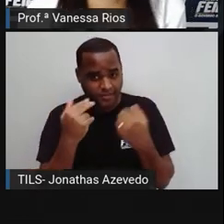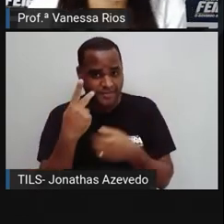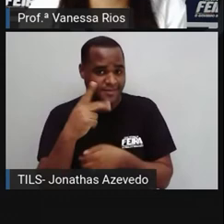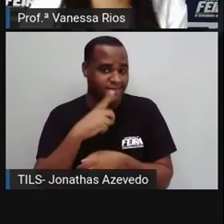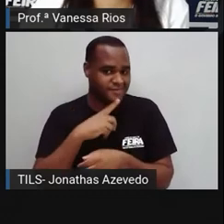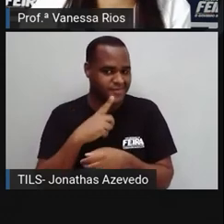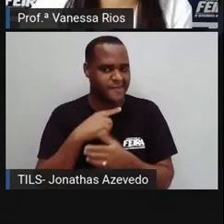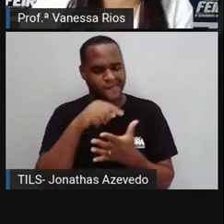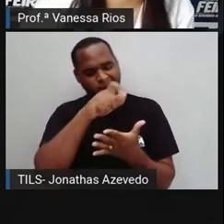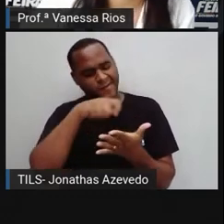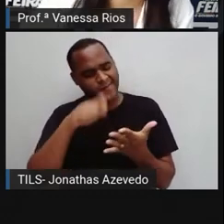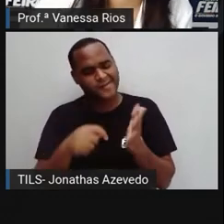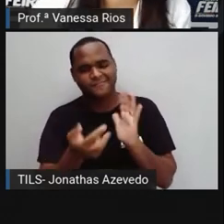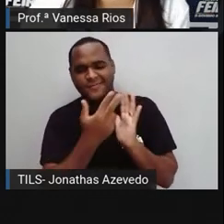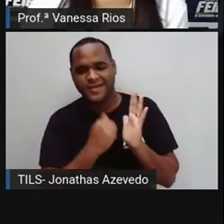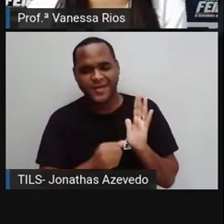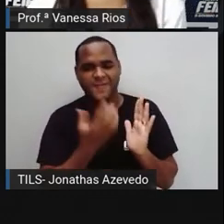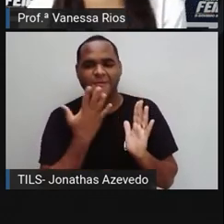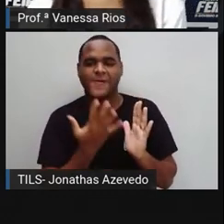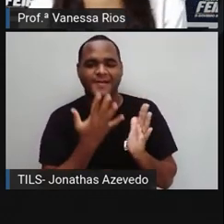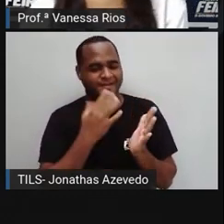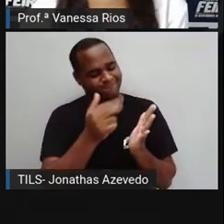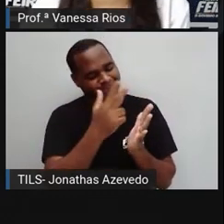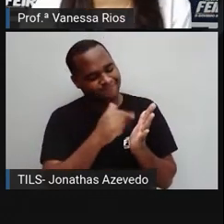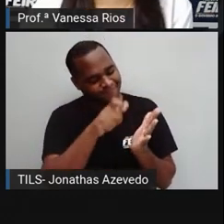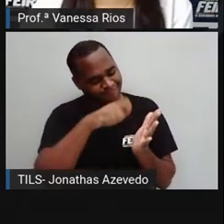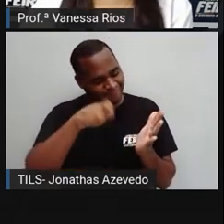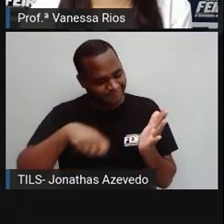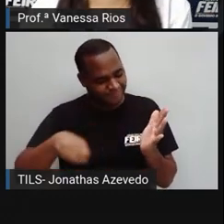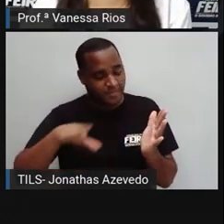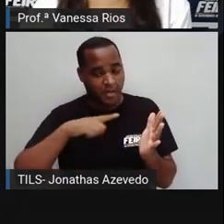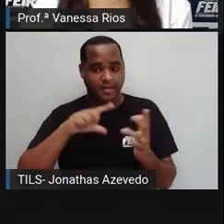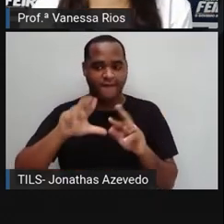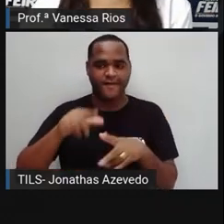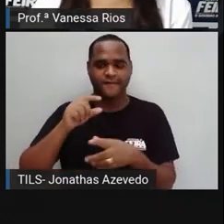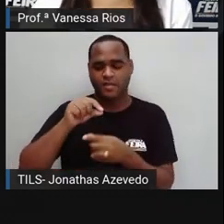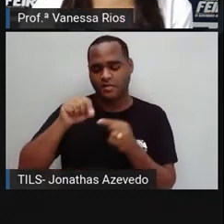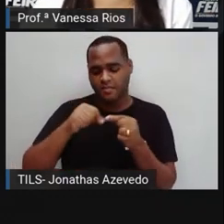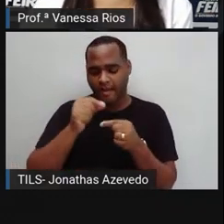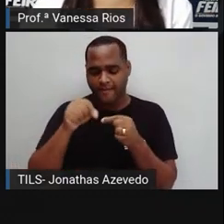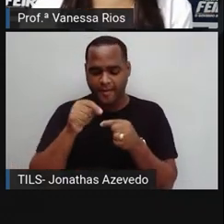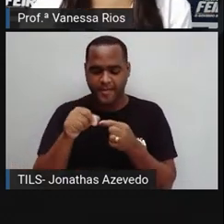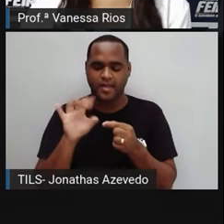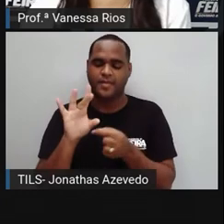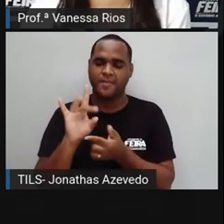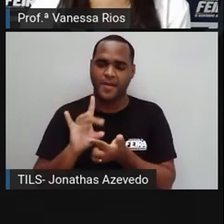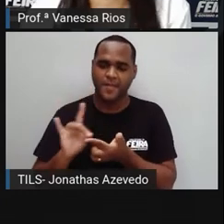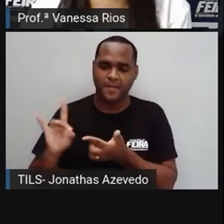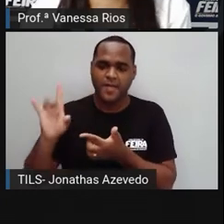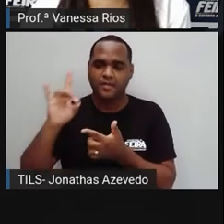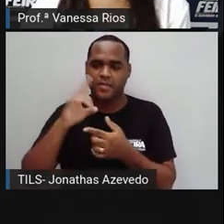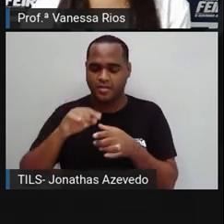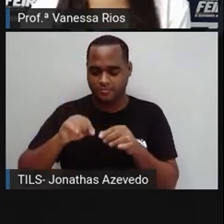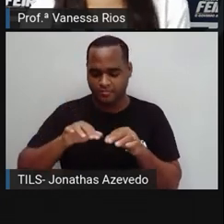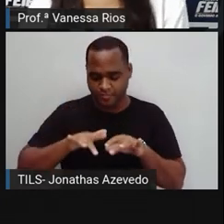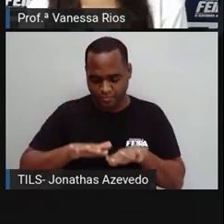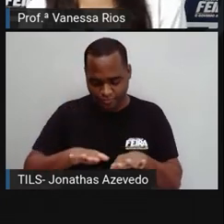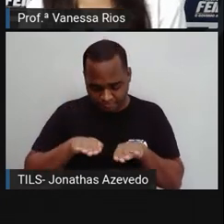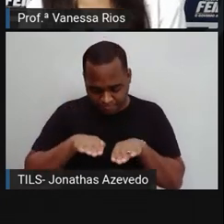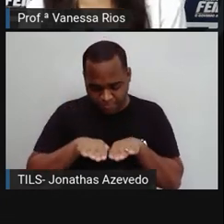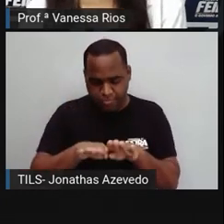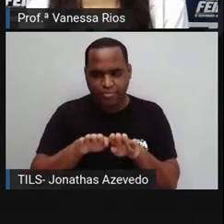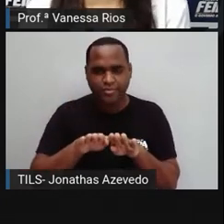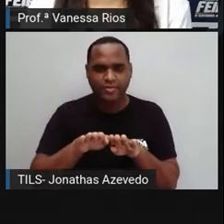apurada, né? Para pintar, para desenhar, para fazer bordados, colagem, costura. Então, junto com